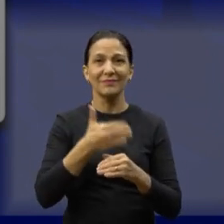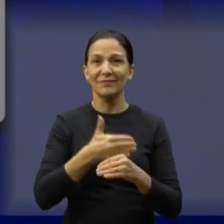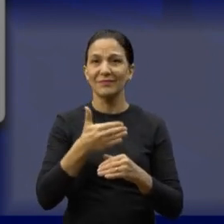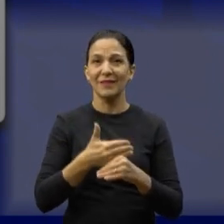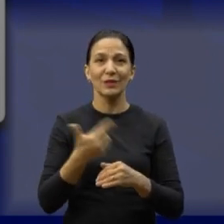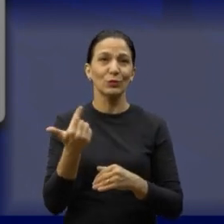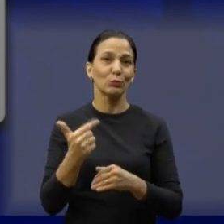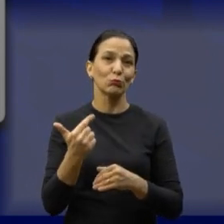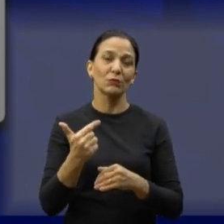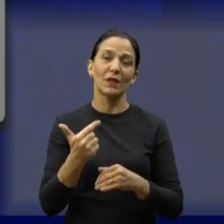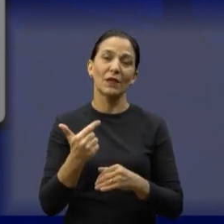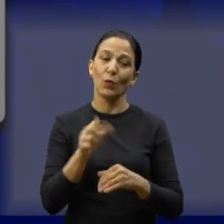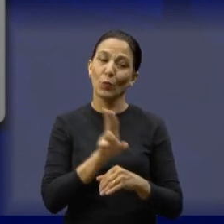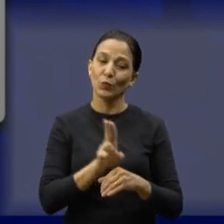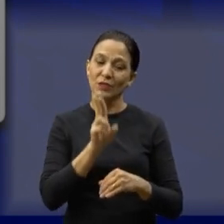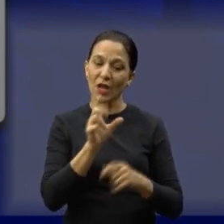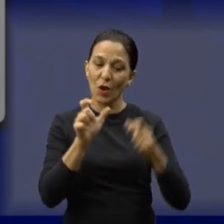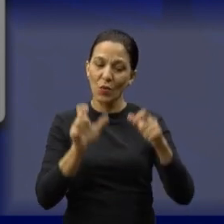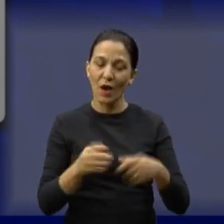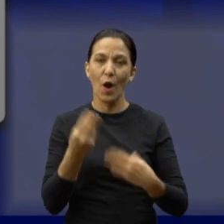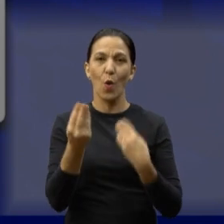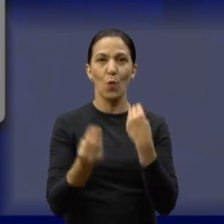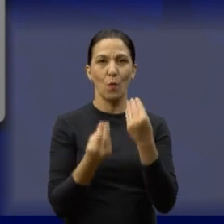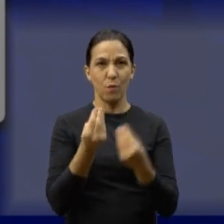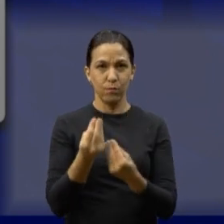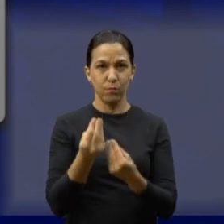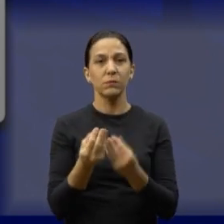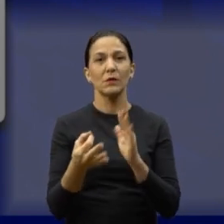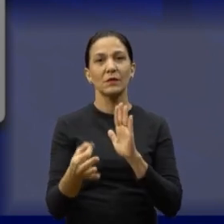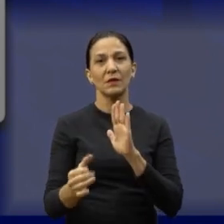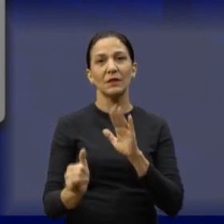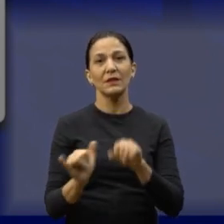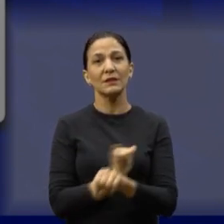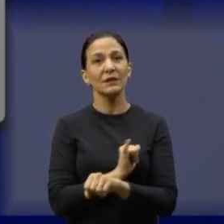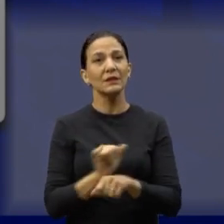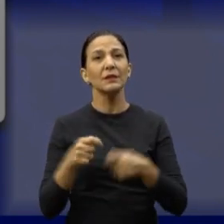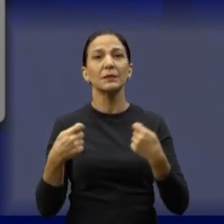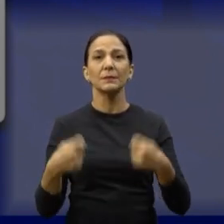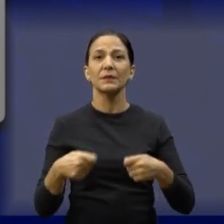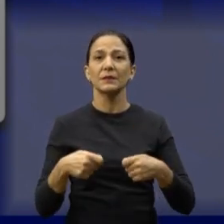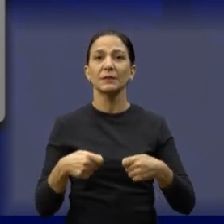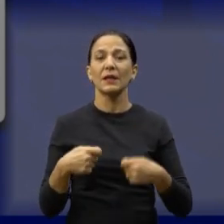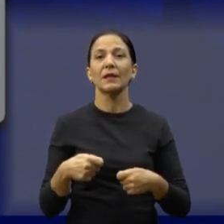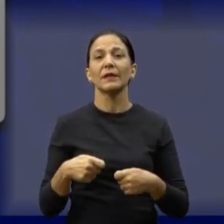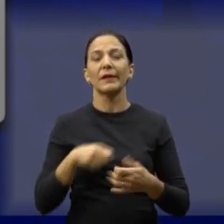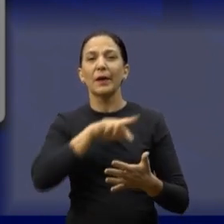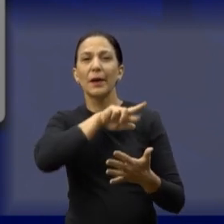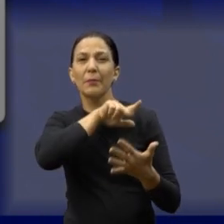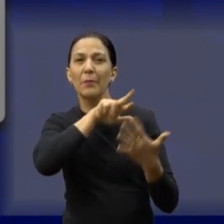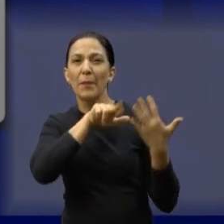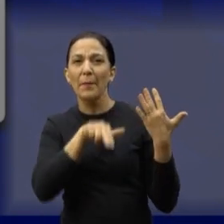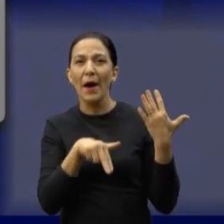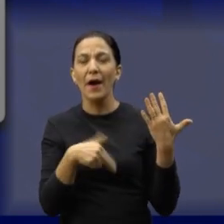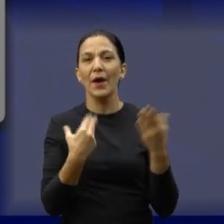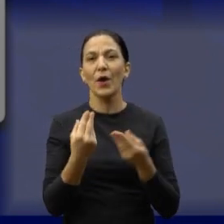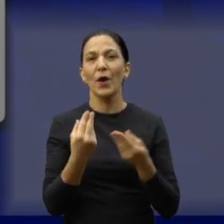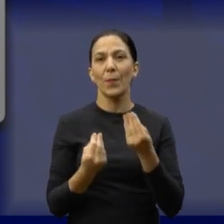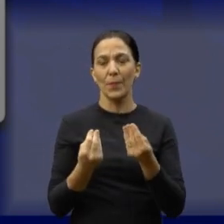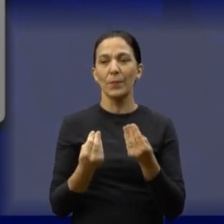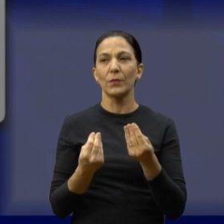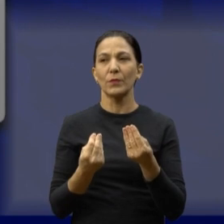espaços aqui, né, na região central da cidade, que pode ser ocupado por várias coisas, né, inclusive, por